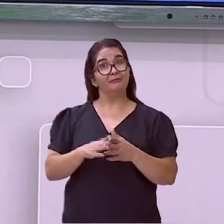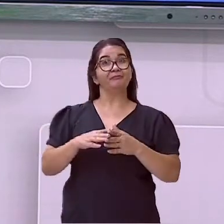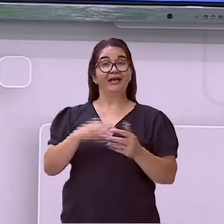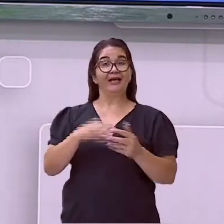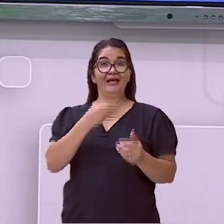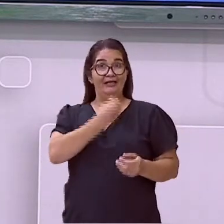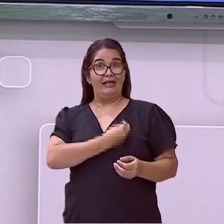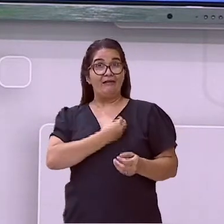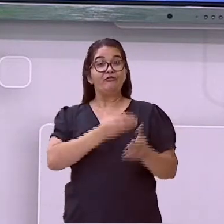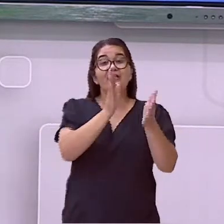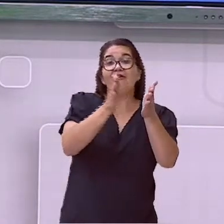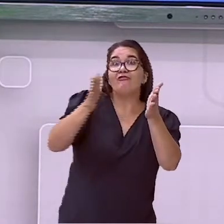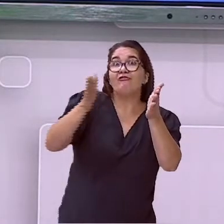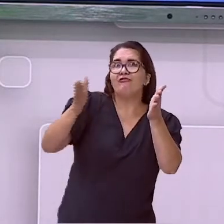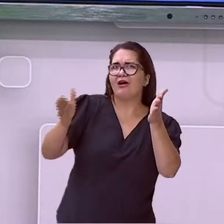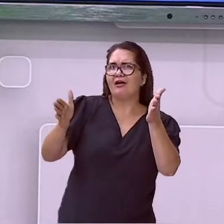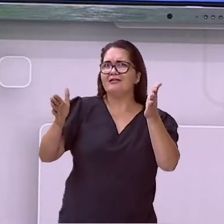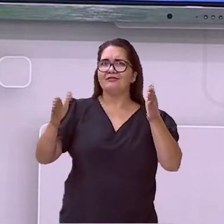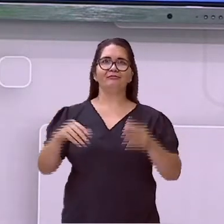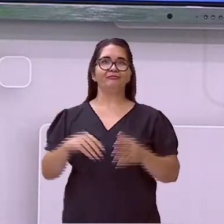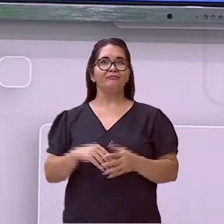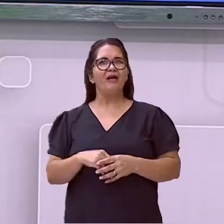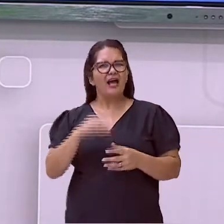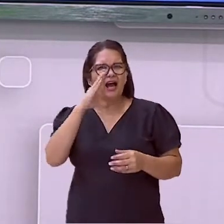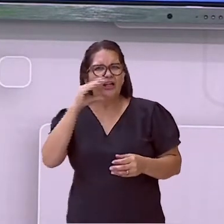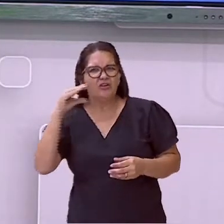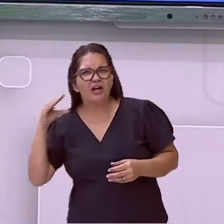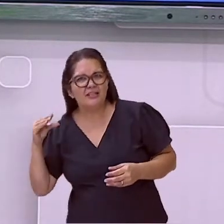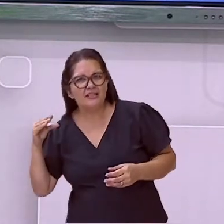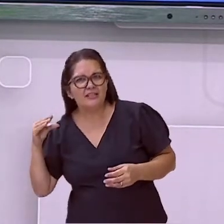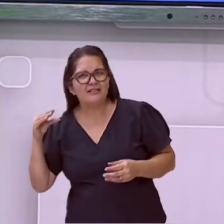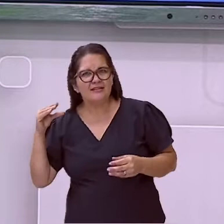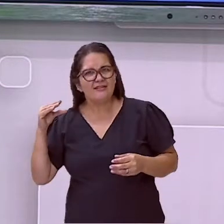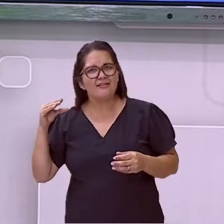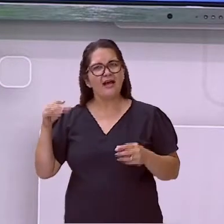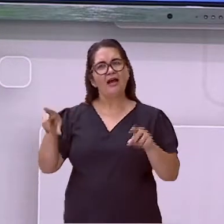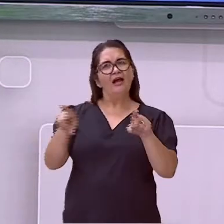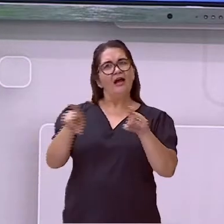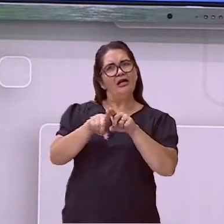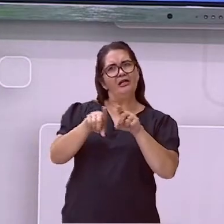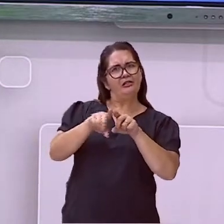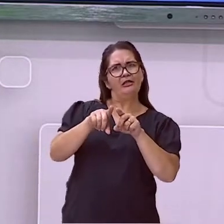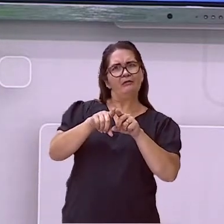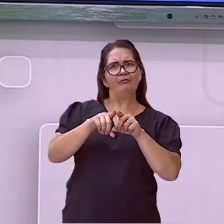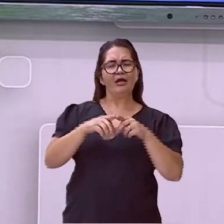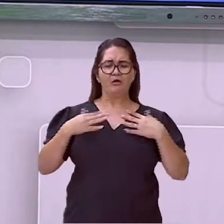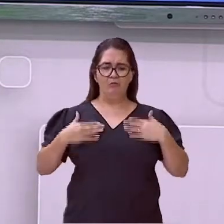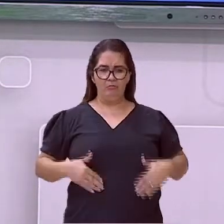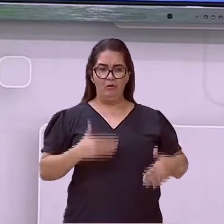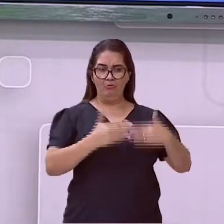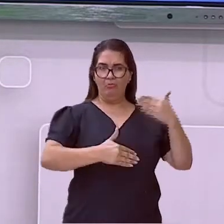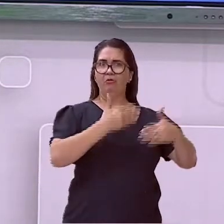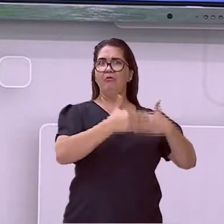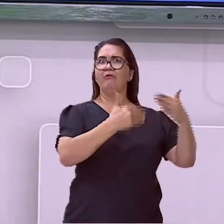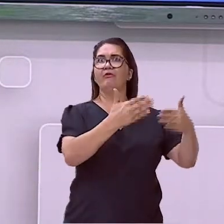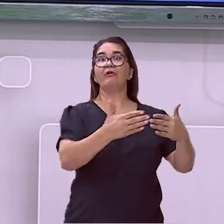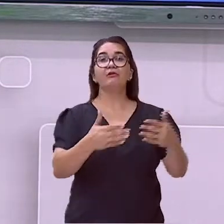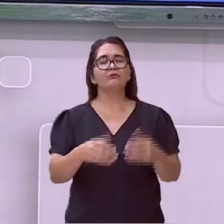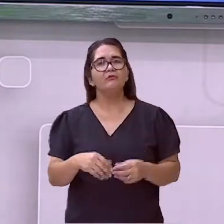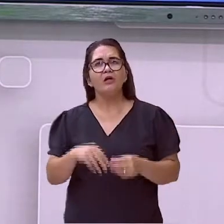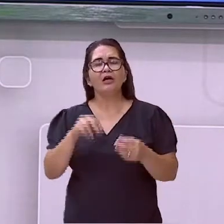Adolescência, puberdade. Tem diferença? Que conflito é esse? O é a puberdade?